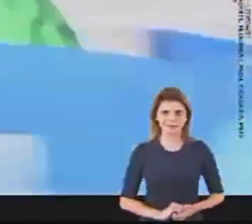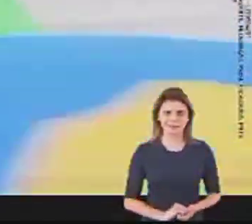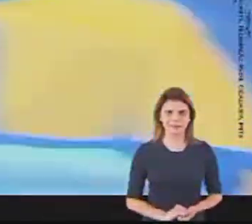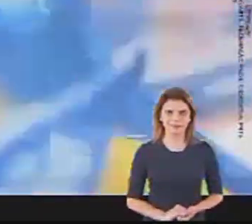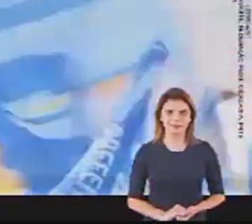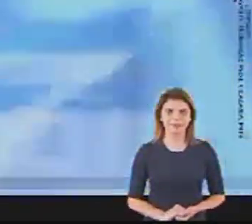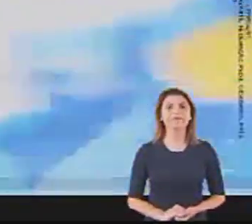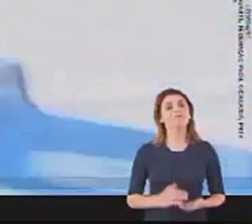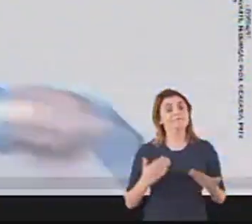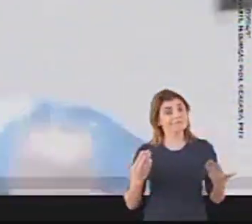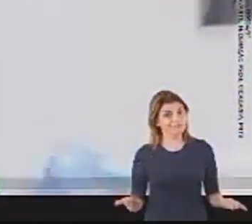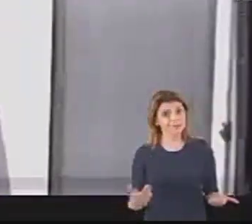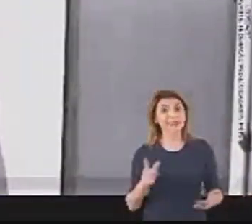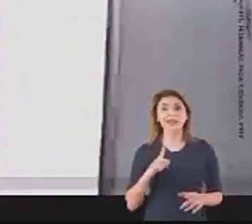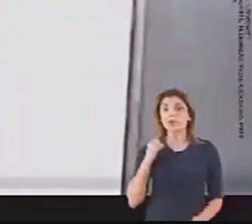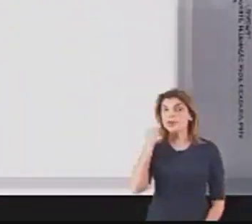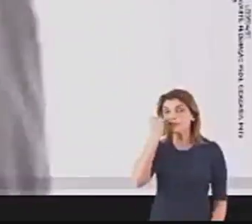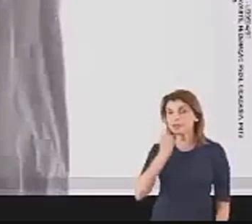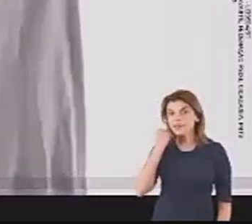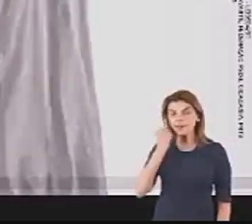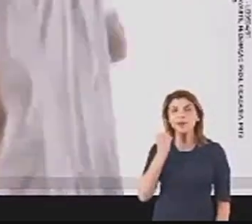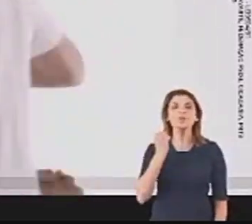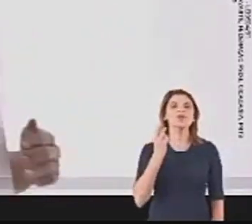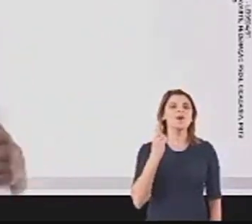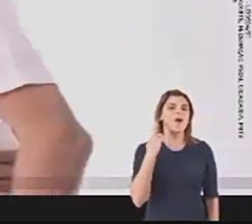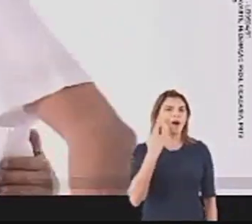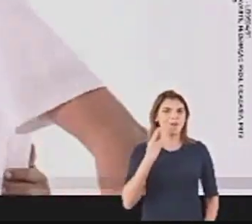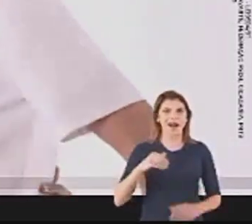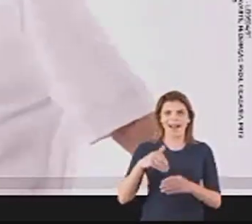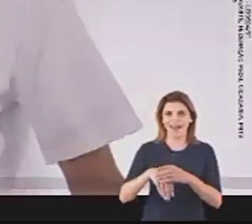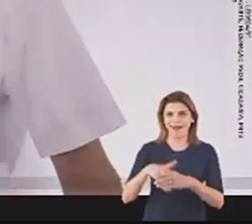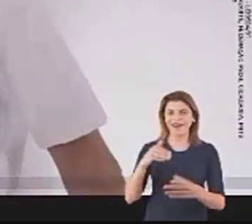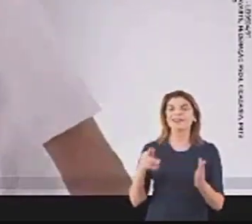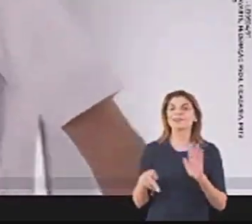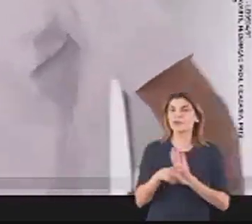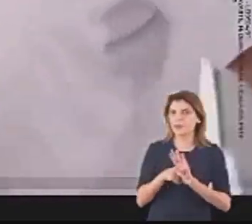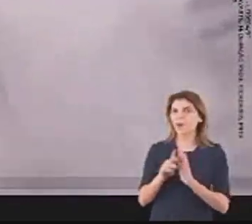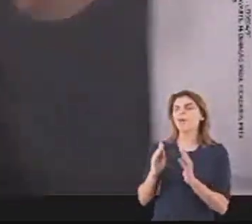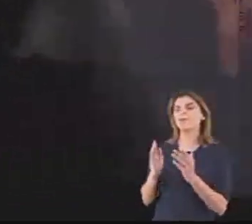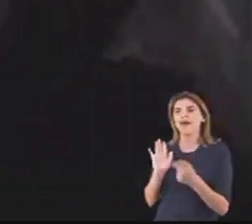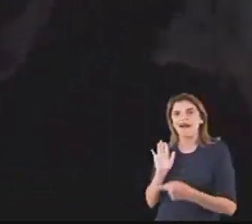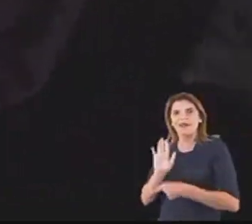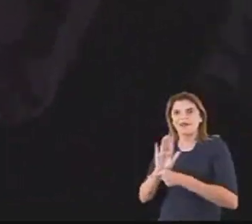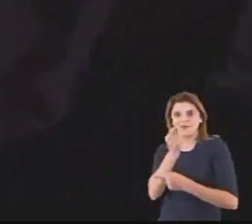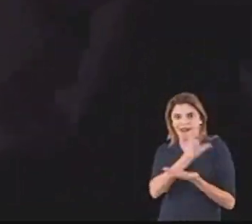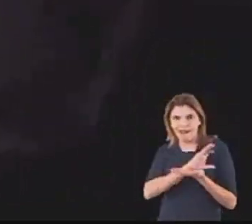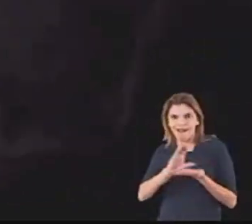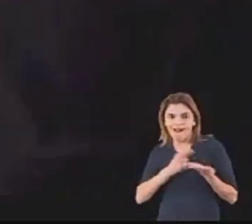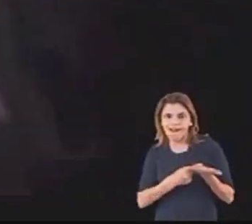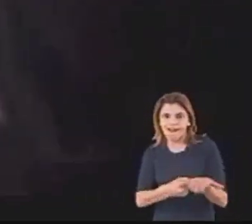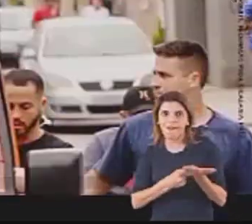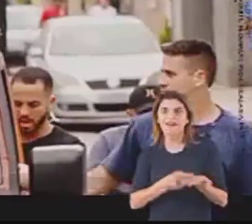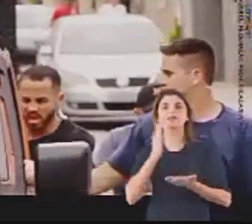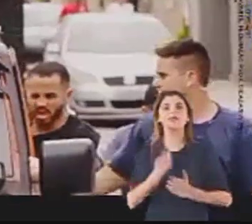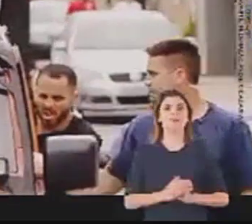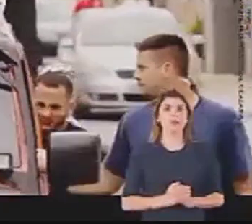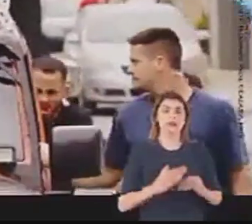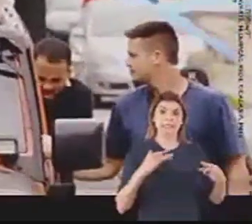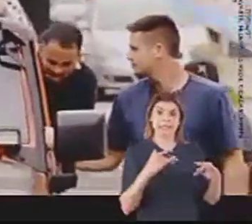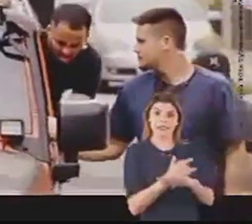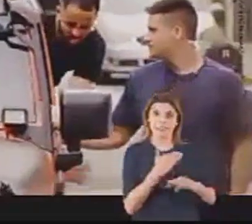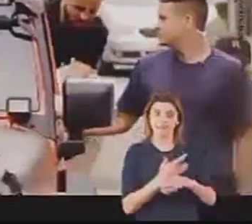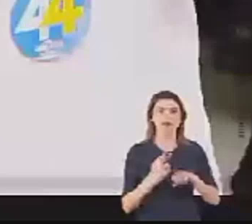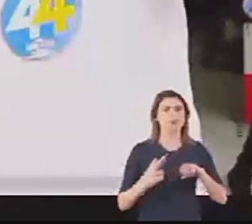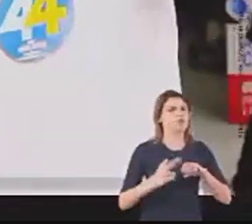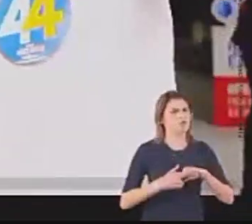Sem contar com o senador Romário, fechado conosco também, para poder mandar os recursos para a cidade. Uma cidade com